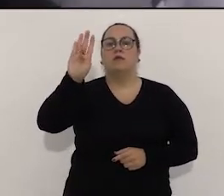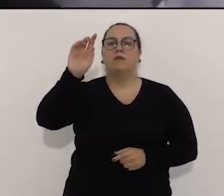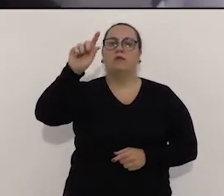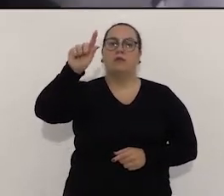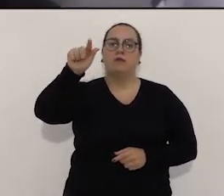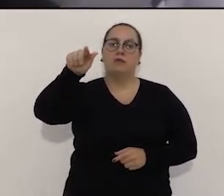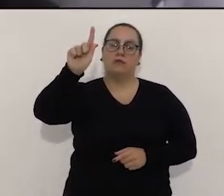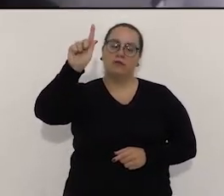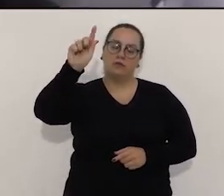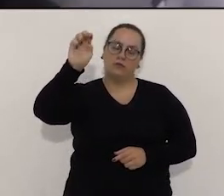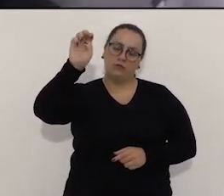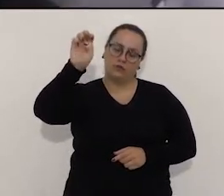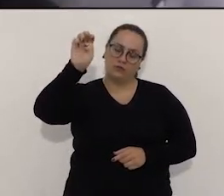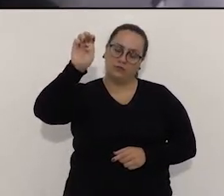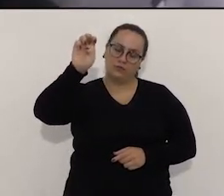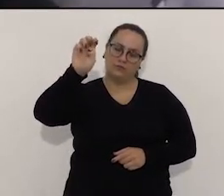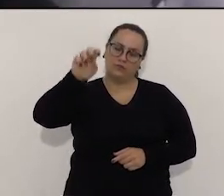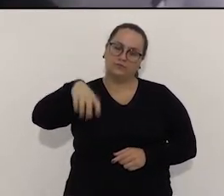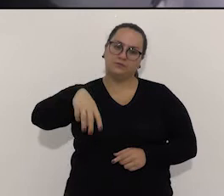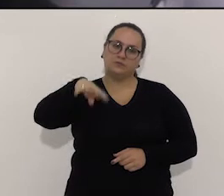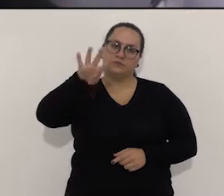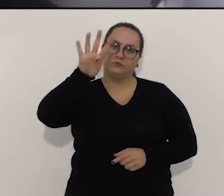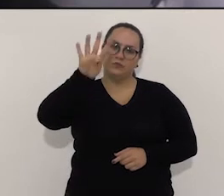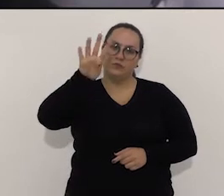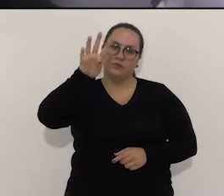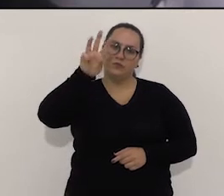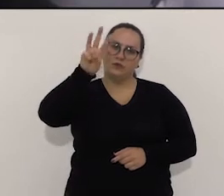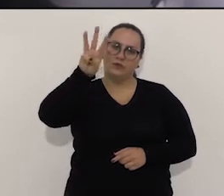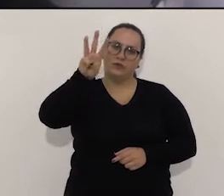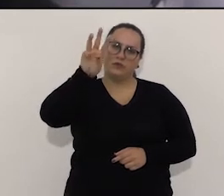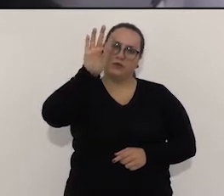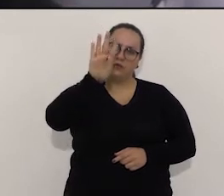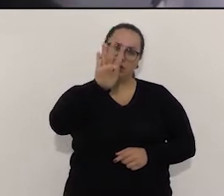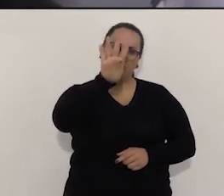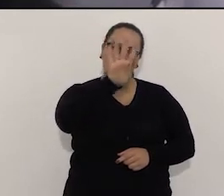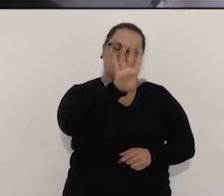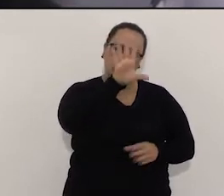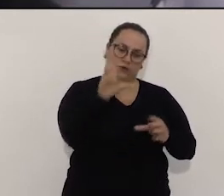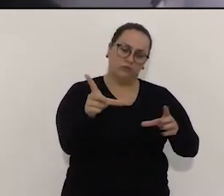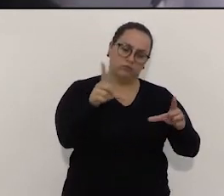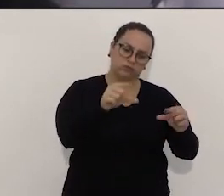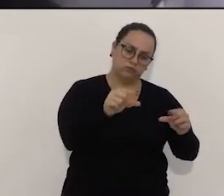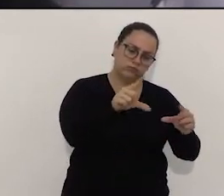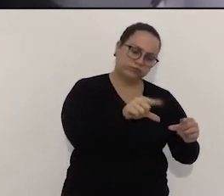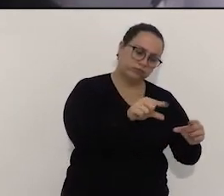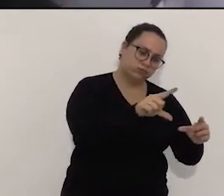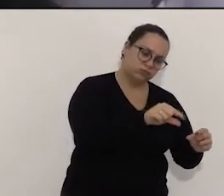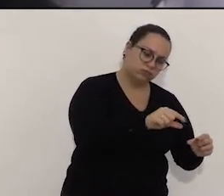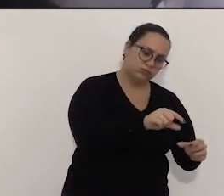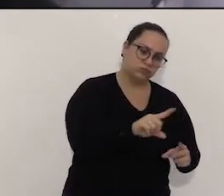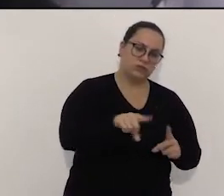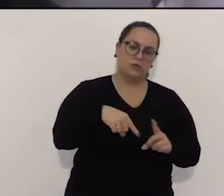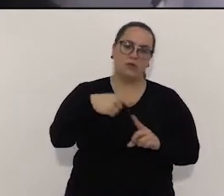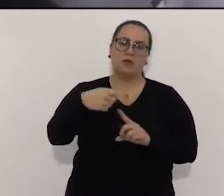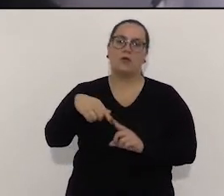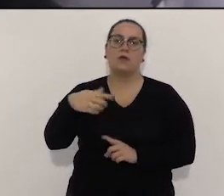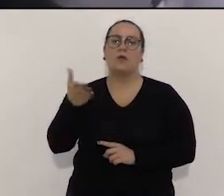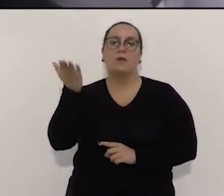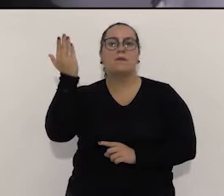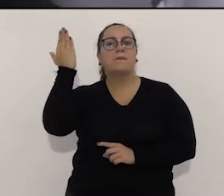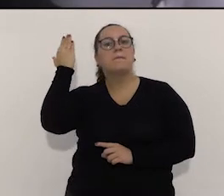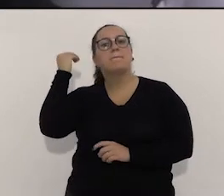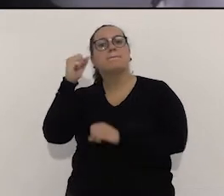2014 nós tínhamos 3.043 empresas. Depois só veio caindo e o último levantamento, em